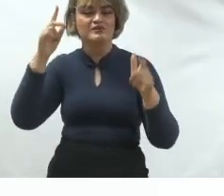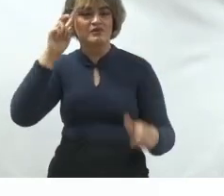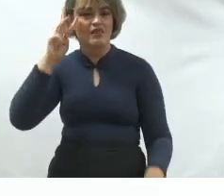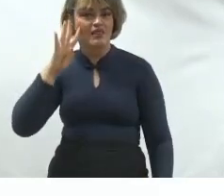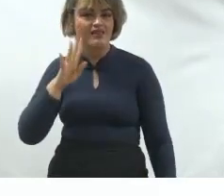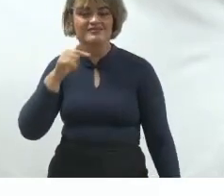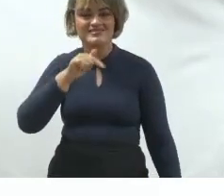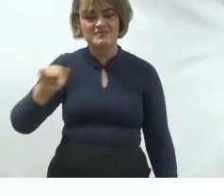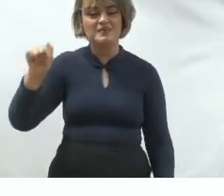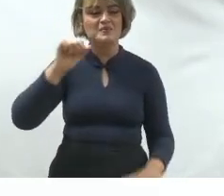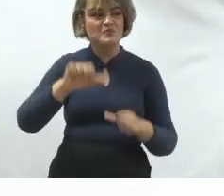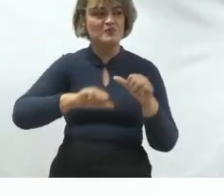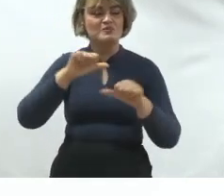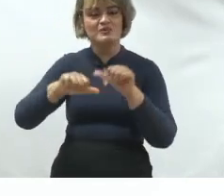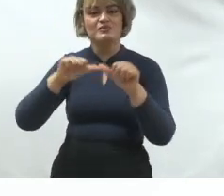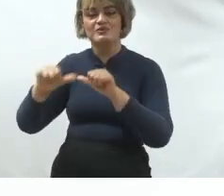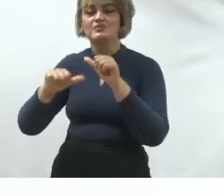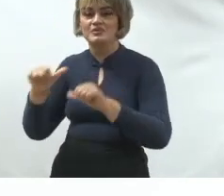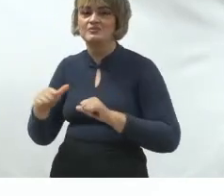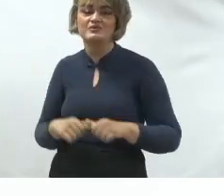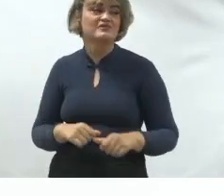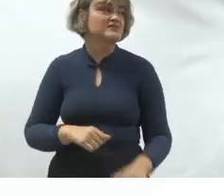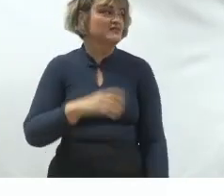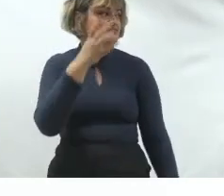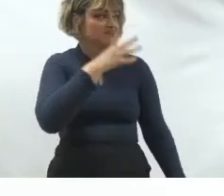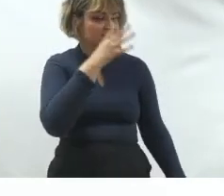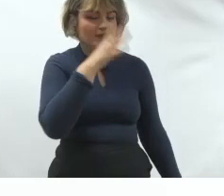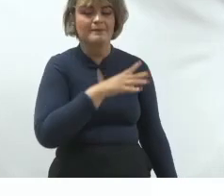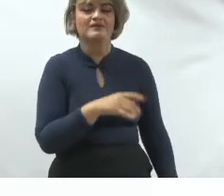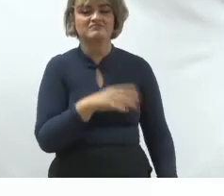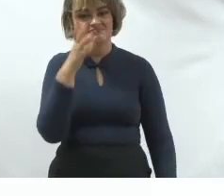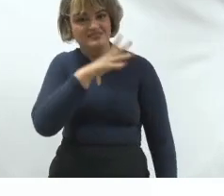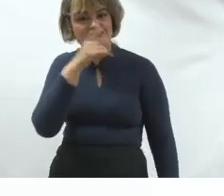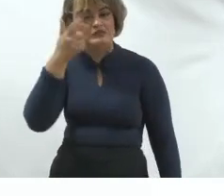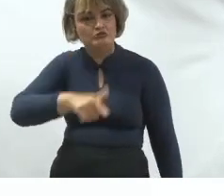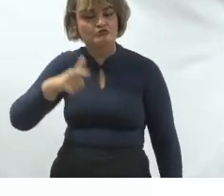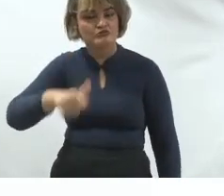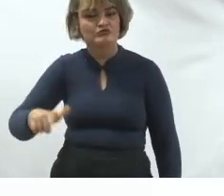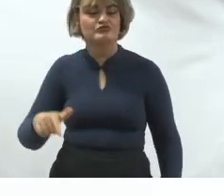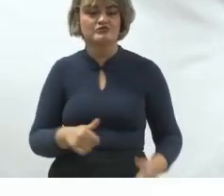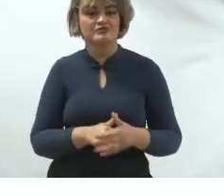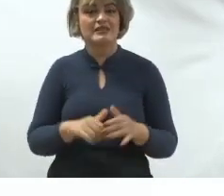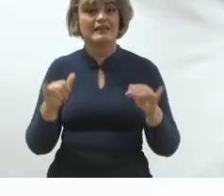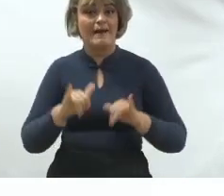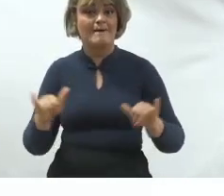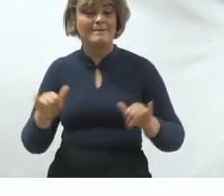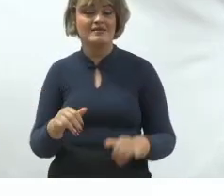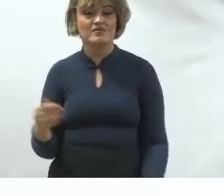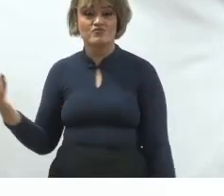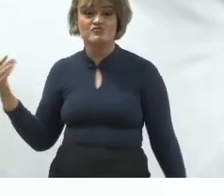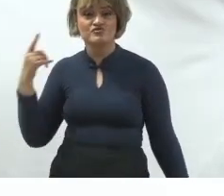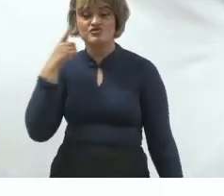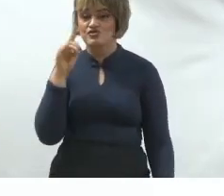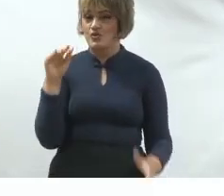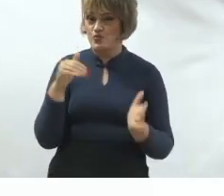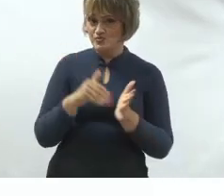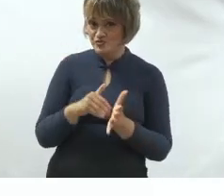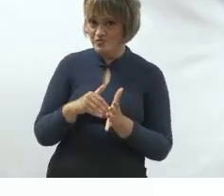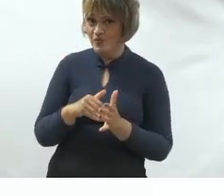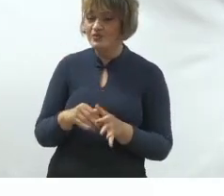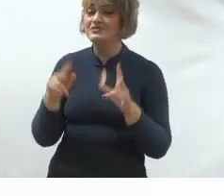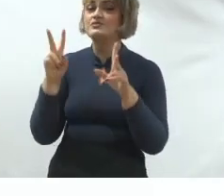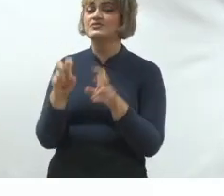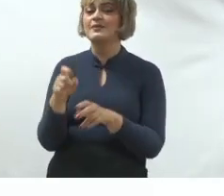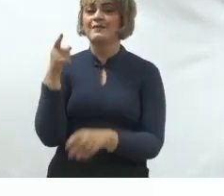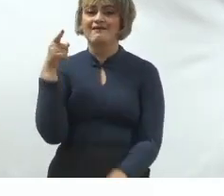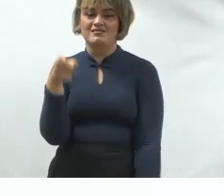ficam aí trocando, saúde, não, é persistência e repetição. Desde o momento da pré-campanha até o último dia da sua campanha, a sua pauta